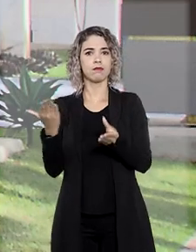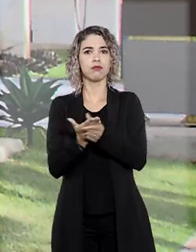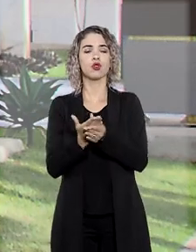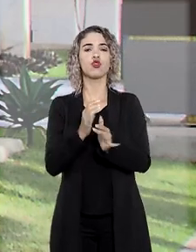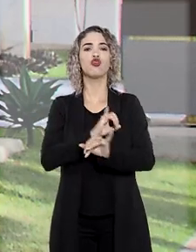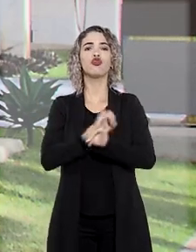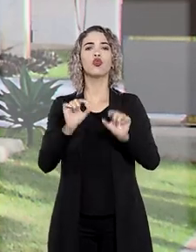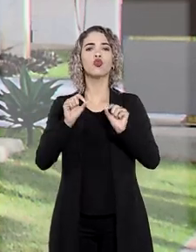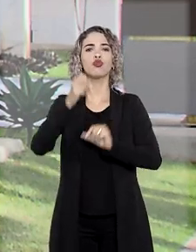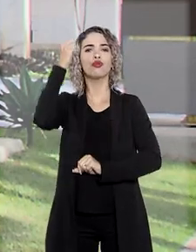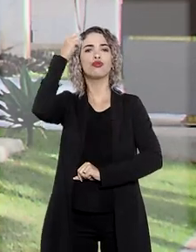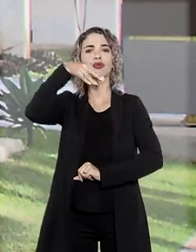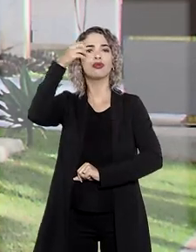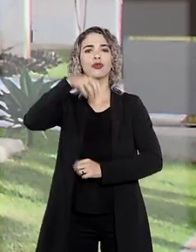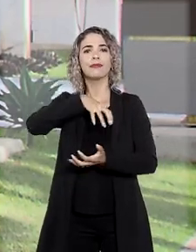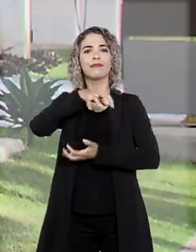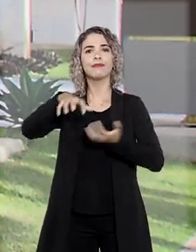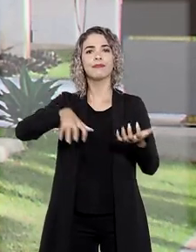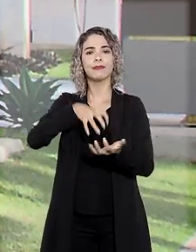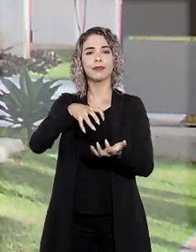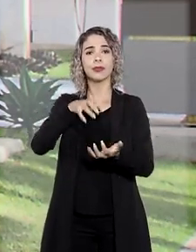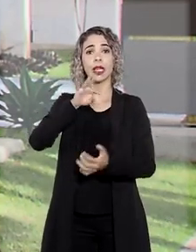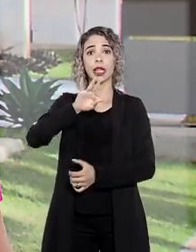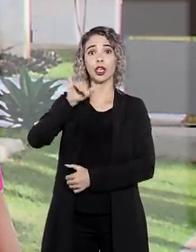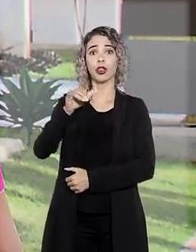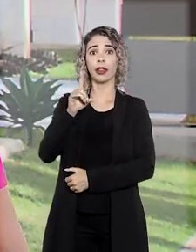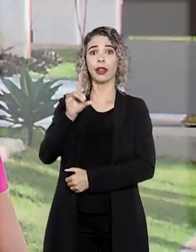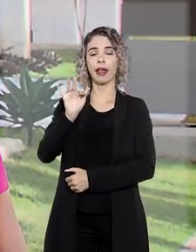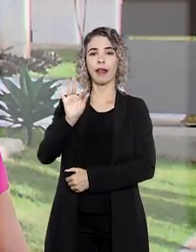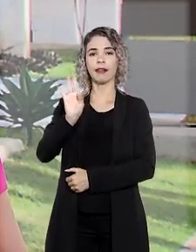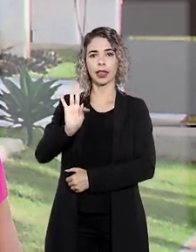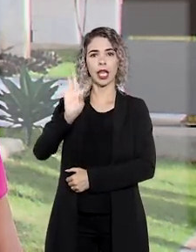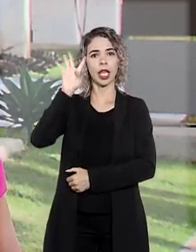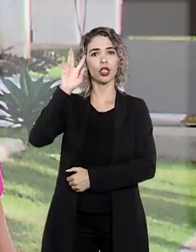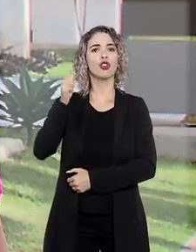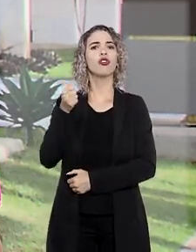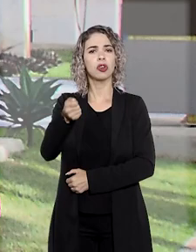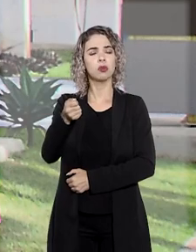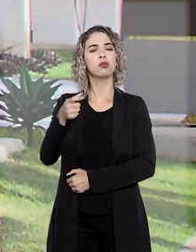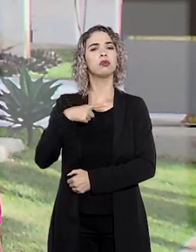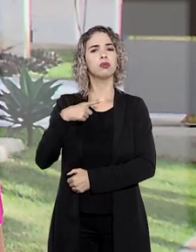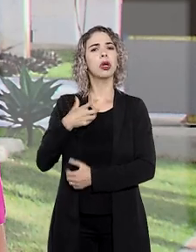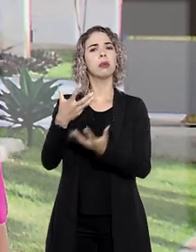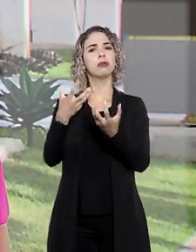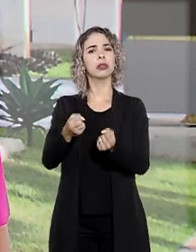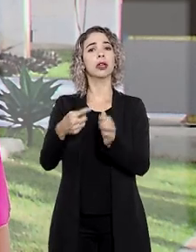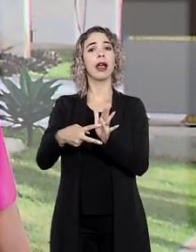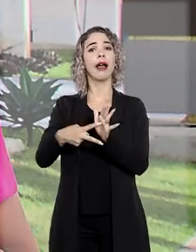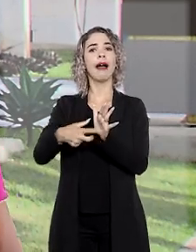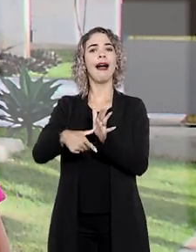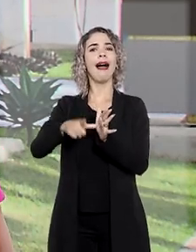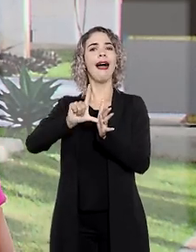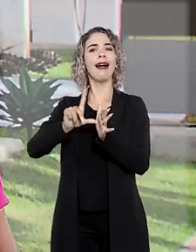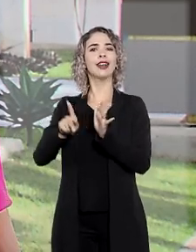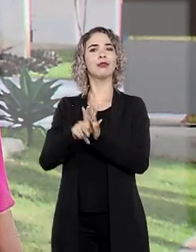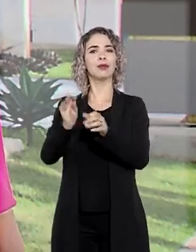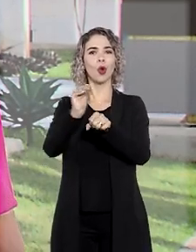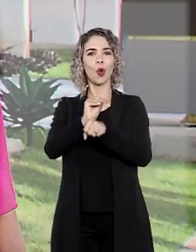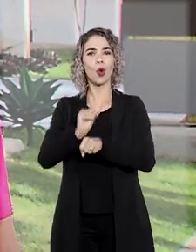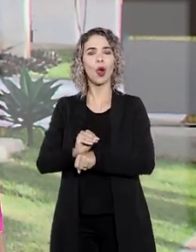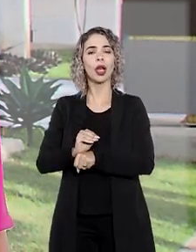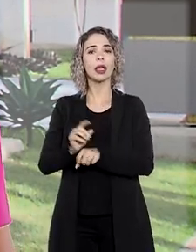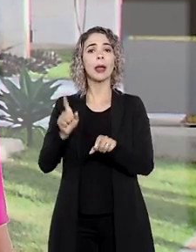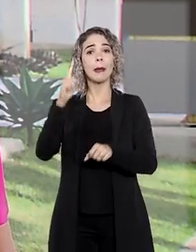ajuizou a ação declaratória de abusividade de greve. O TJDFT julgou procedente o pedido de antecipação de